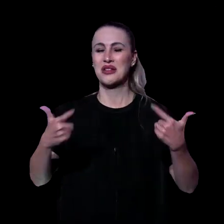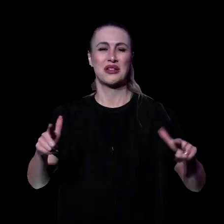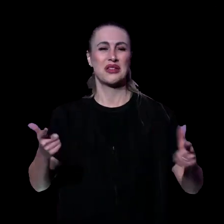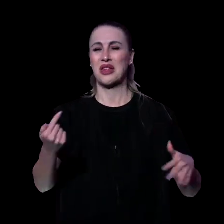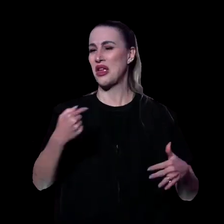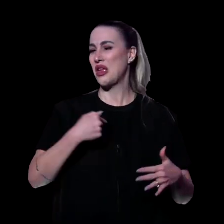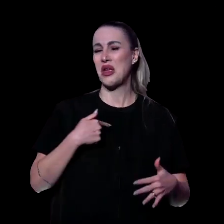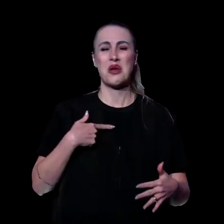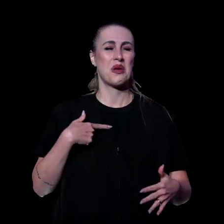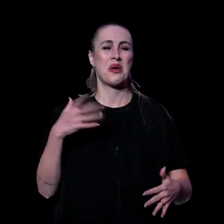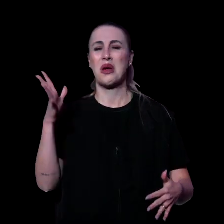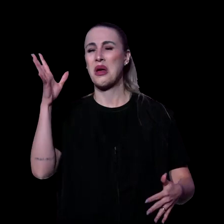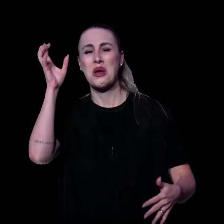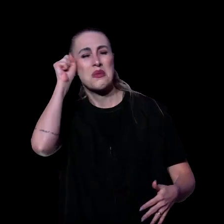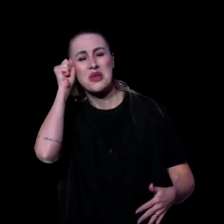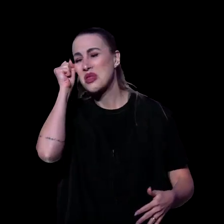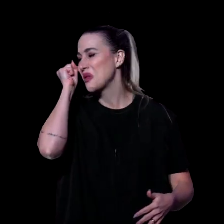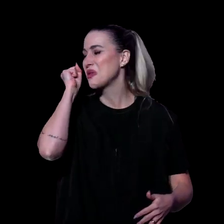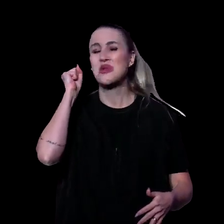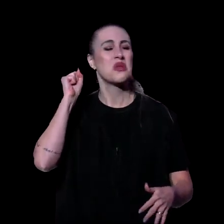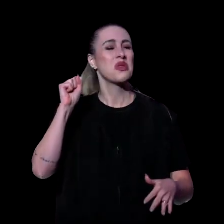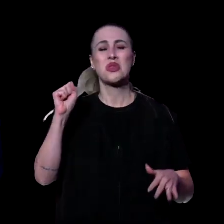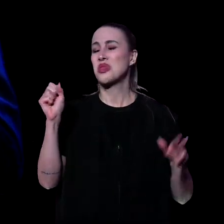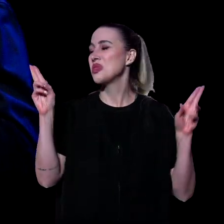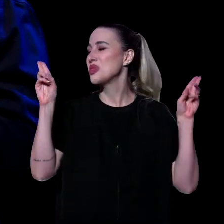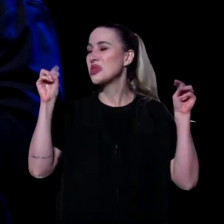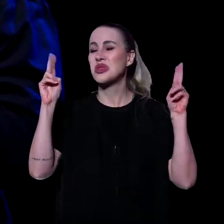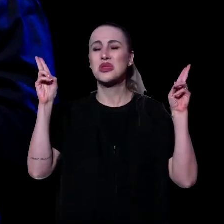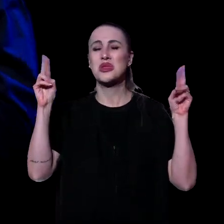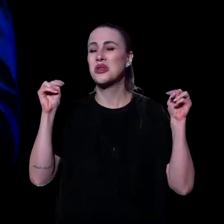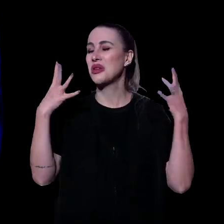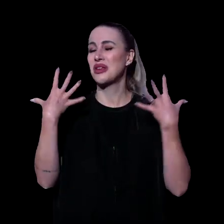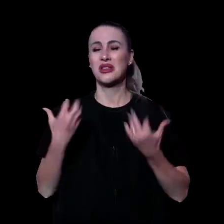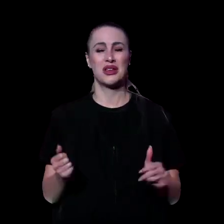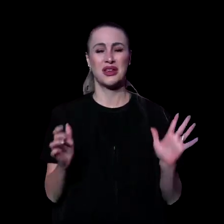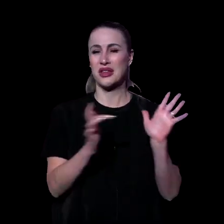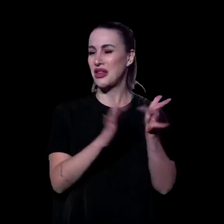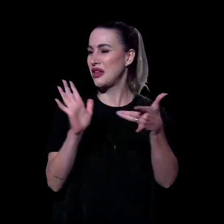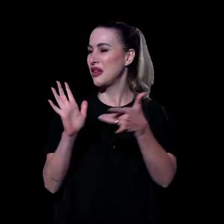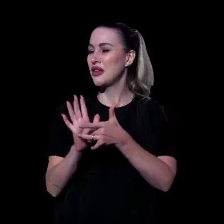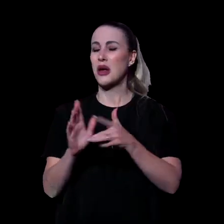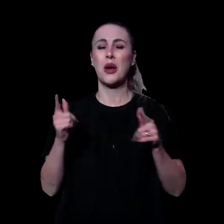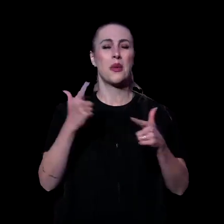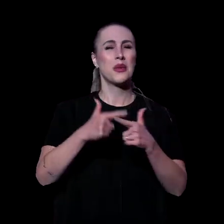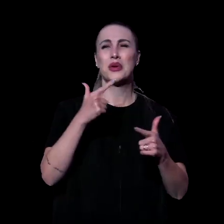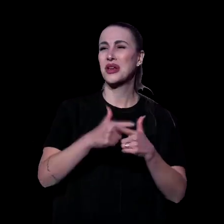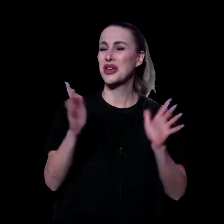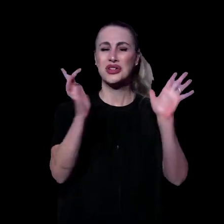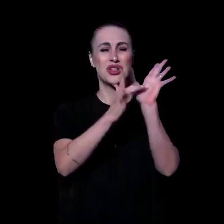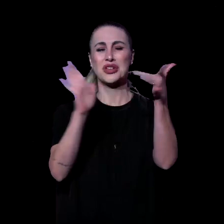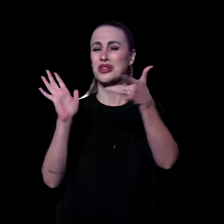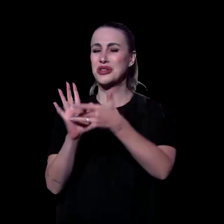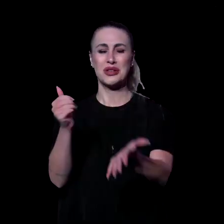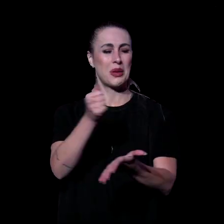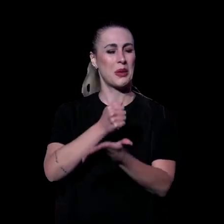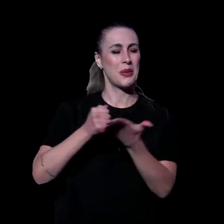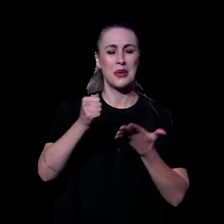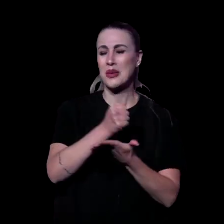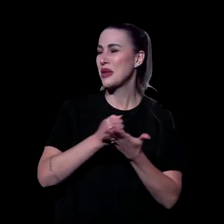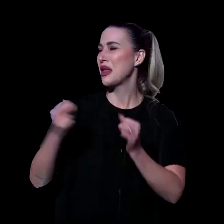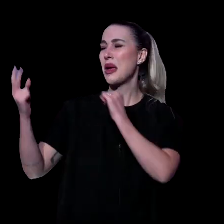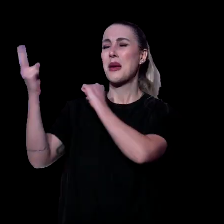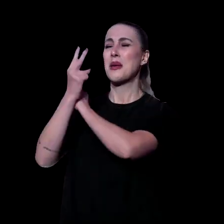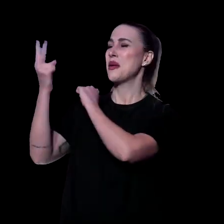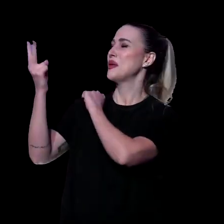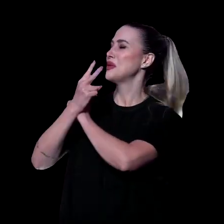ao Senhor Jesus, porque Ele hoje é meu melhor amigo. Ele é a minha rocha, Ele é a minha fortaleza, Ele é aquele que me ajuda nos dias